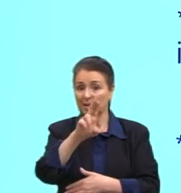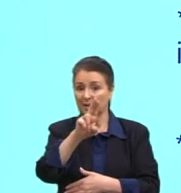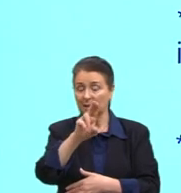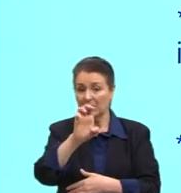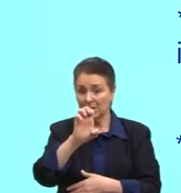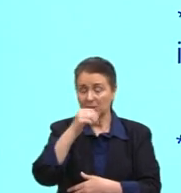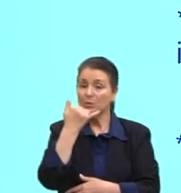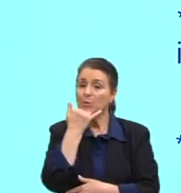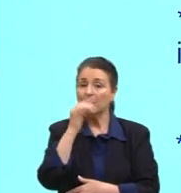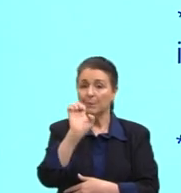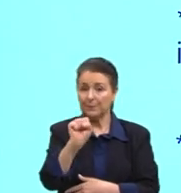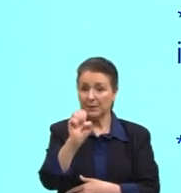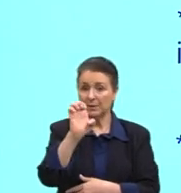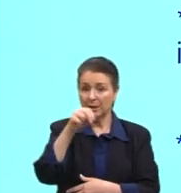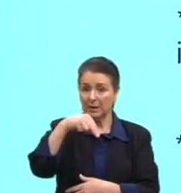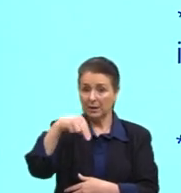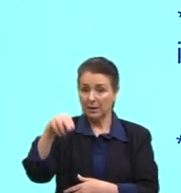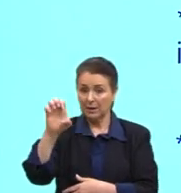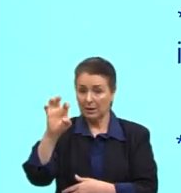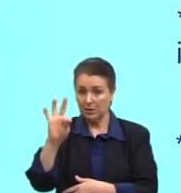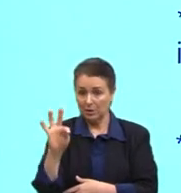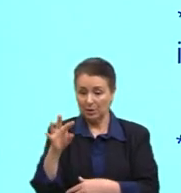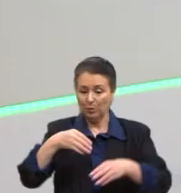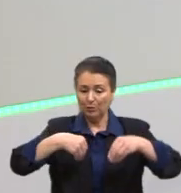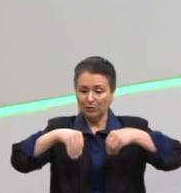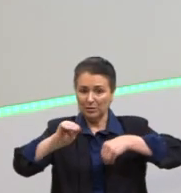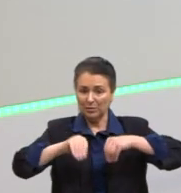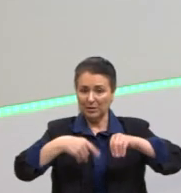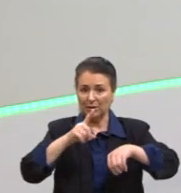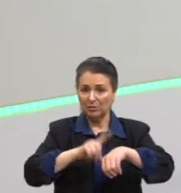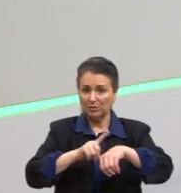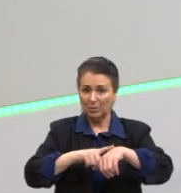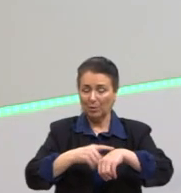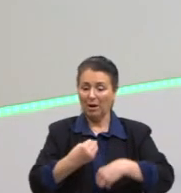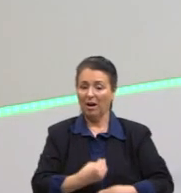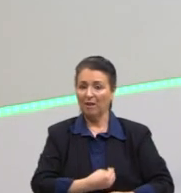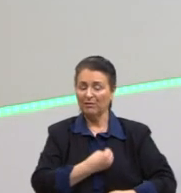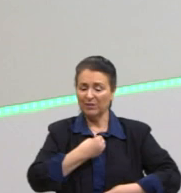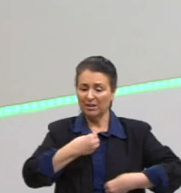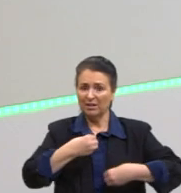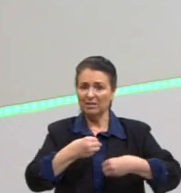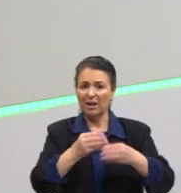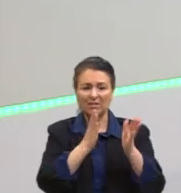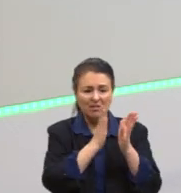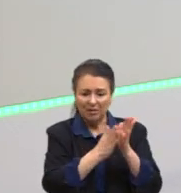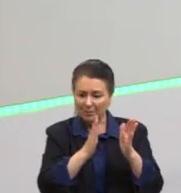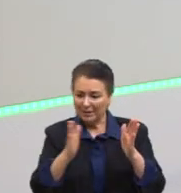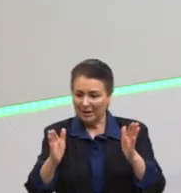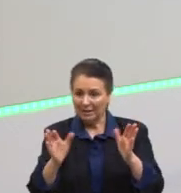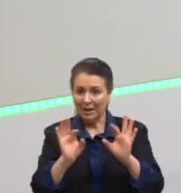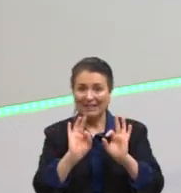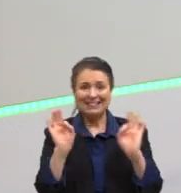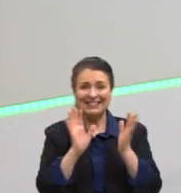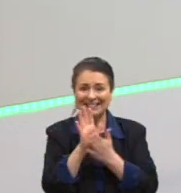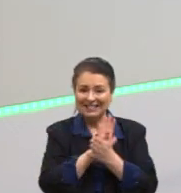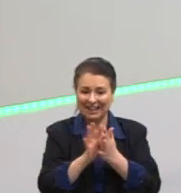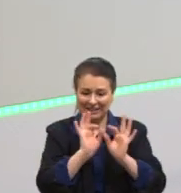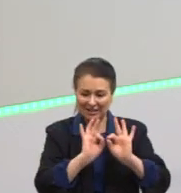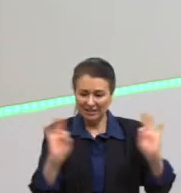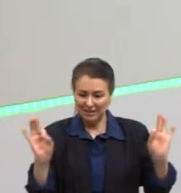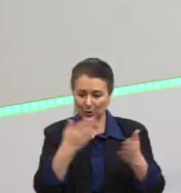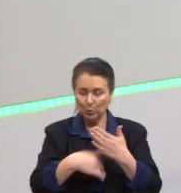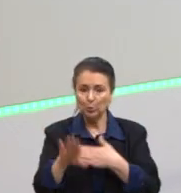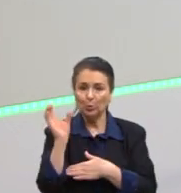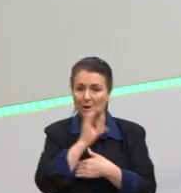da flexibilidade. O flex-tempo, vidas fragmentadas, não lineares. Então, tudo é muito rápido. Essa